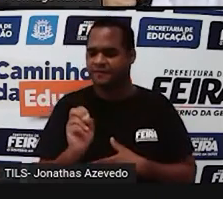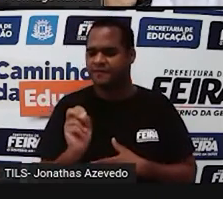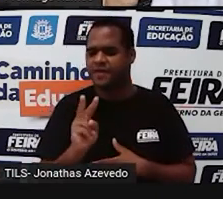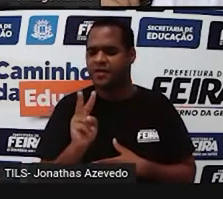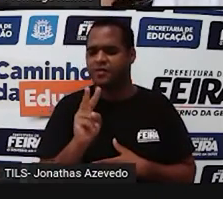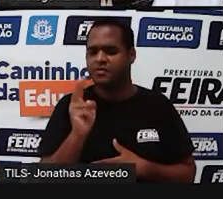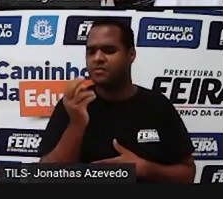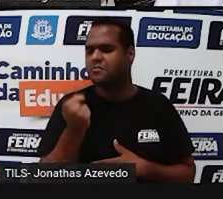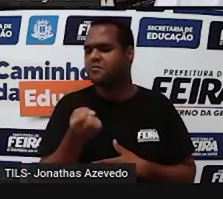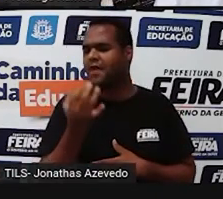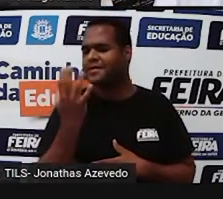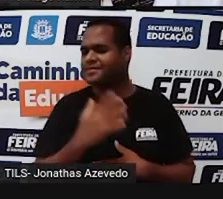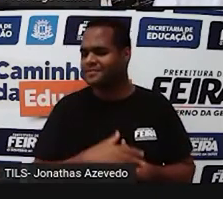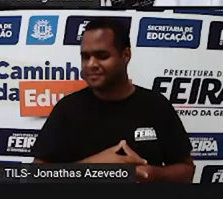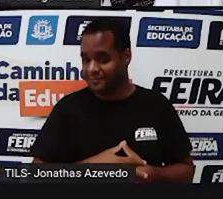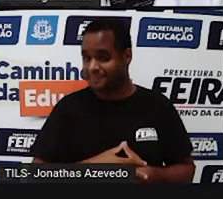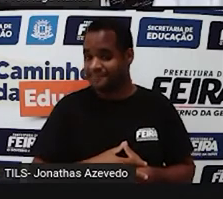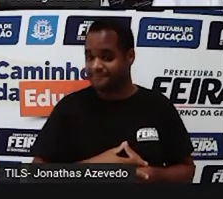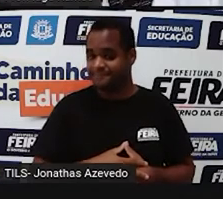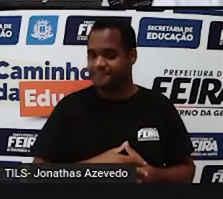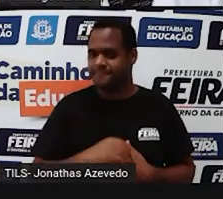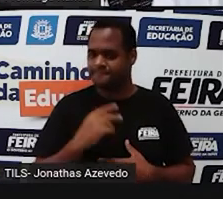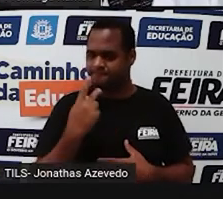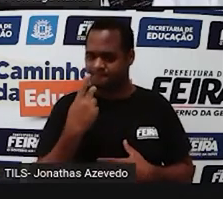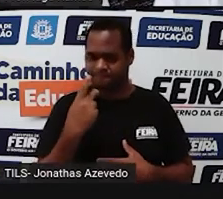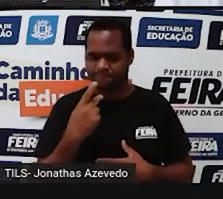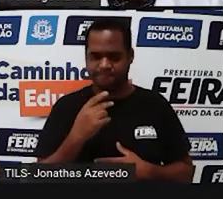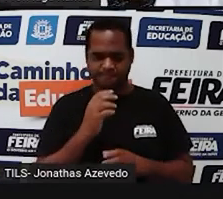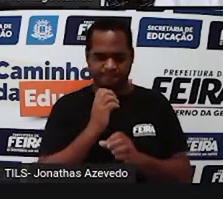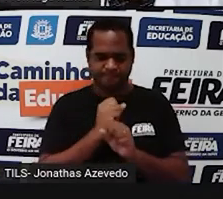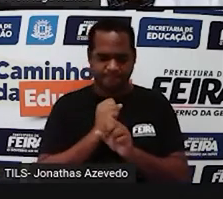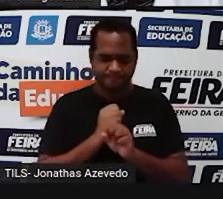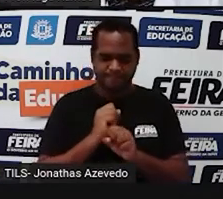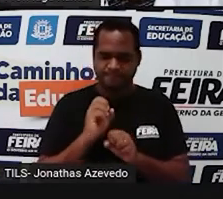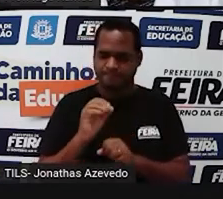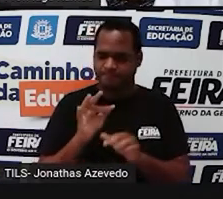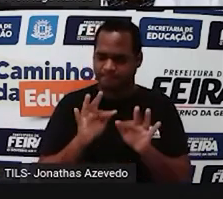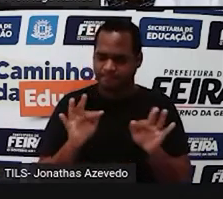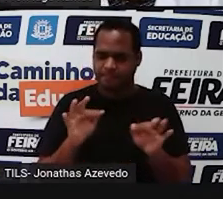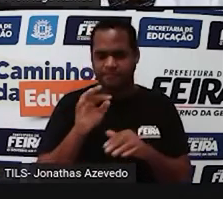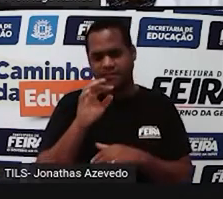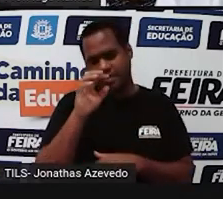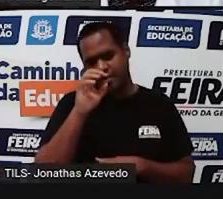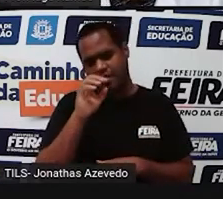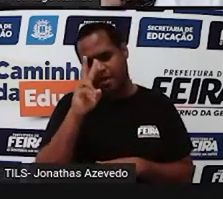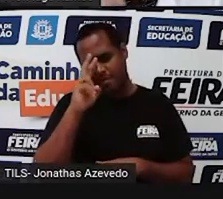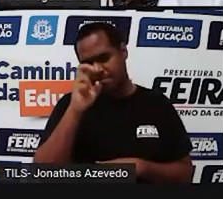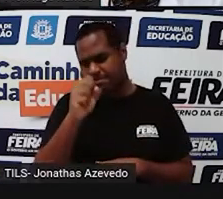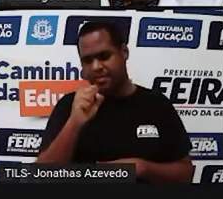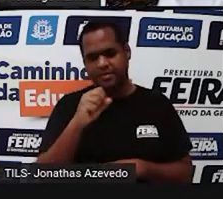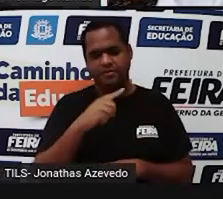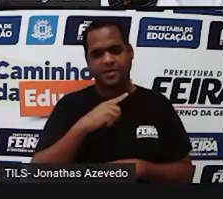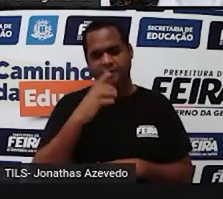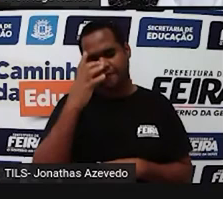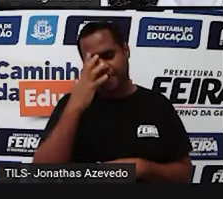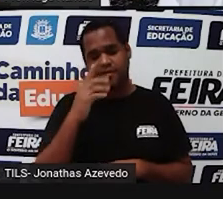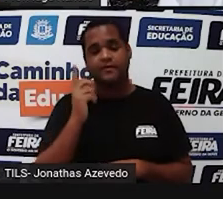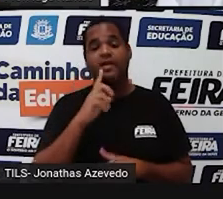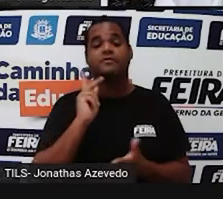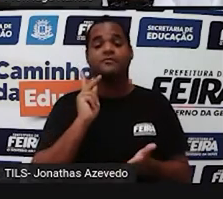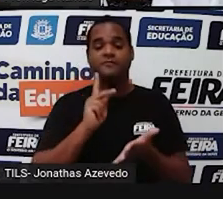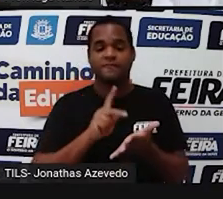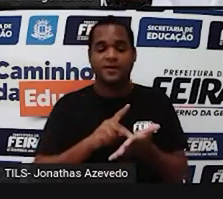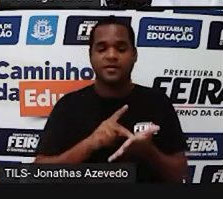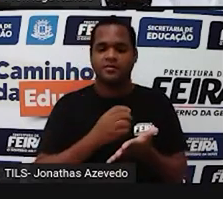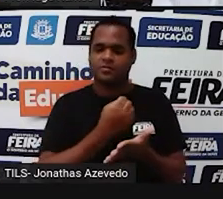né? É só a gente fazer um calculozinho simples e rápido que a gente descobre, né? Qual é esse verdadeiro número?